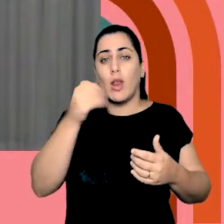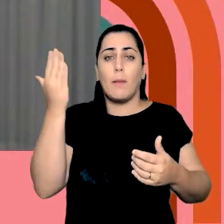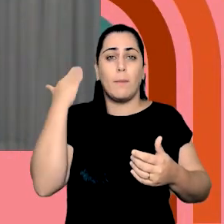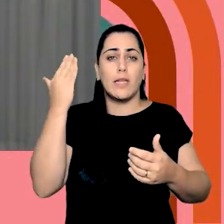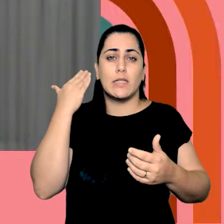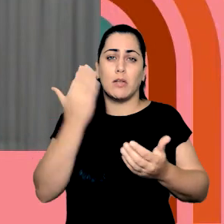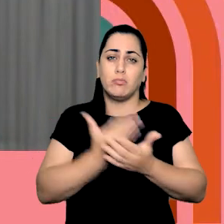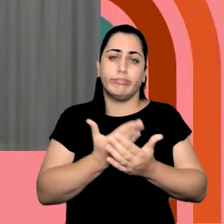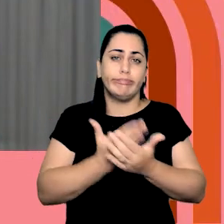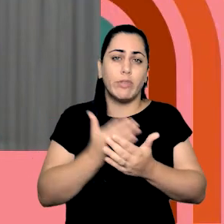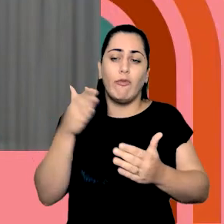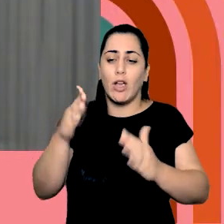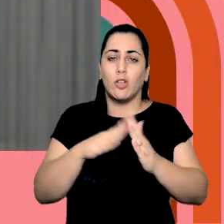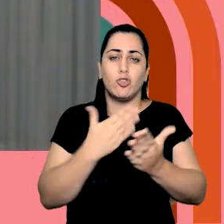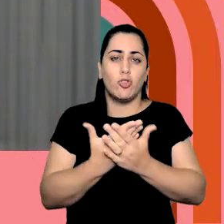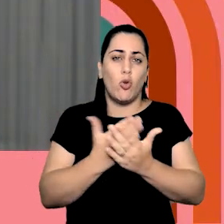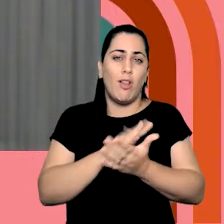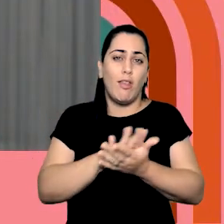estudavam,